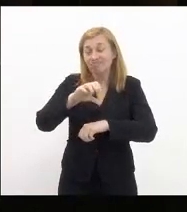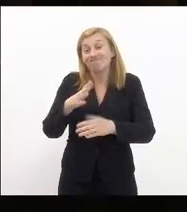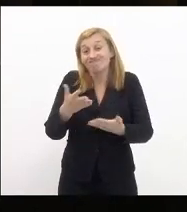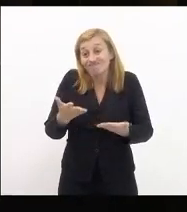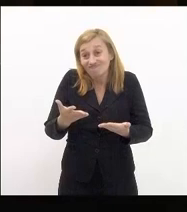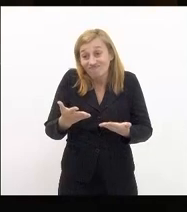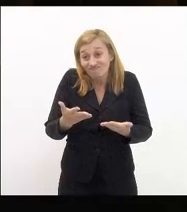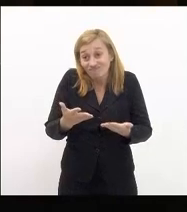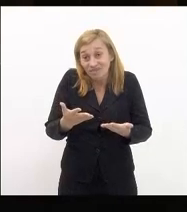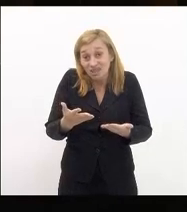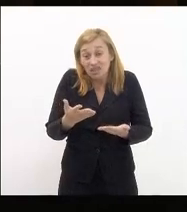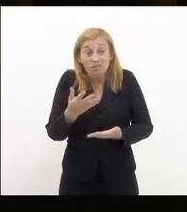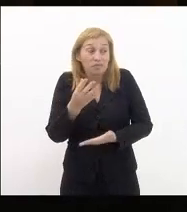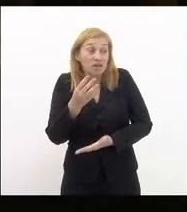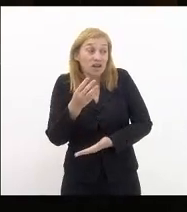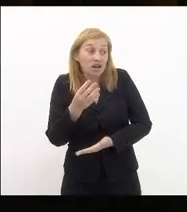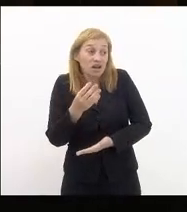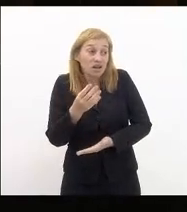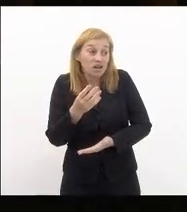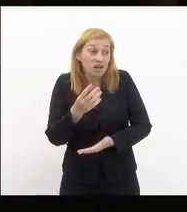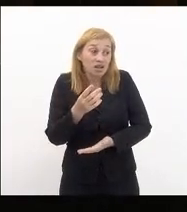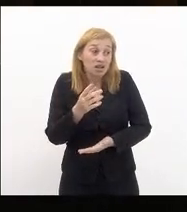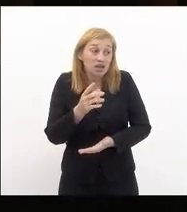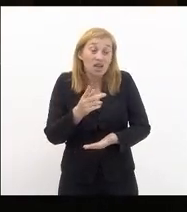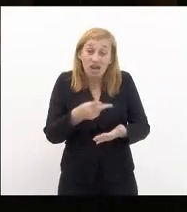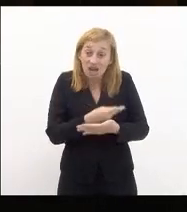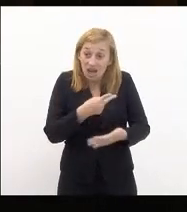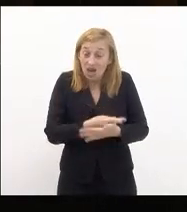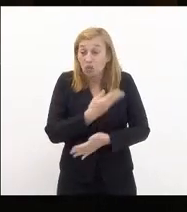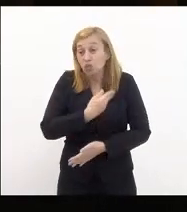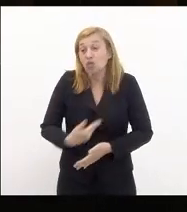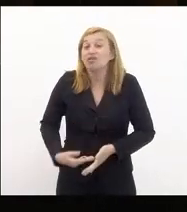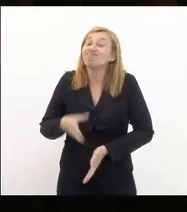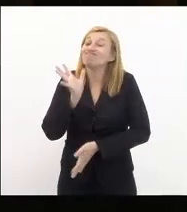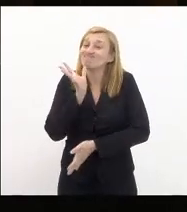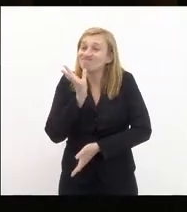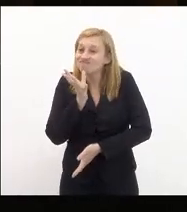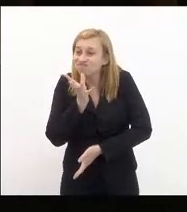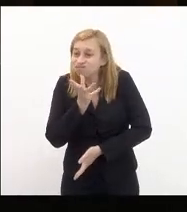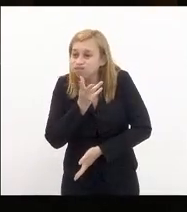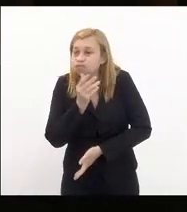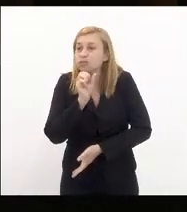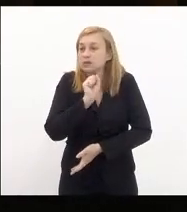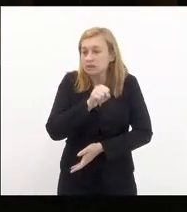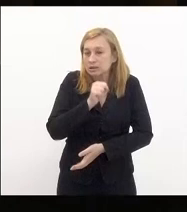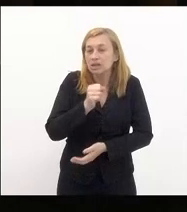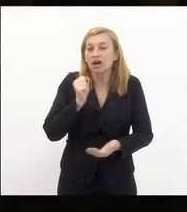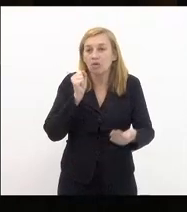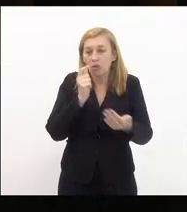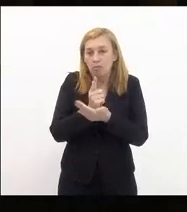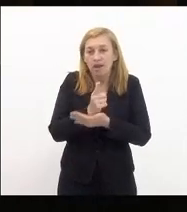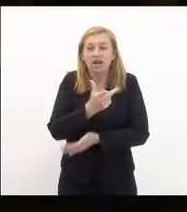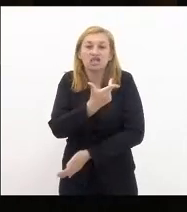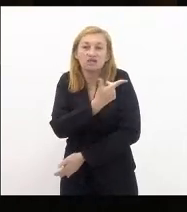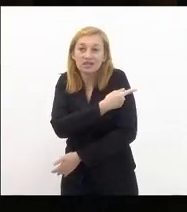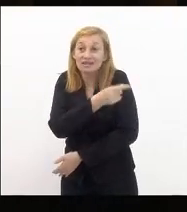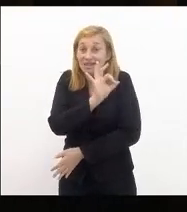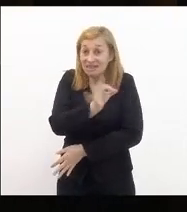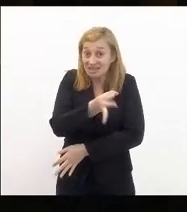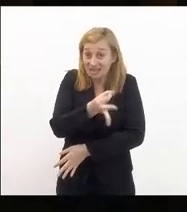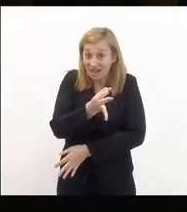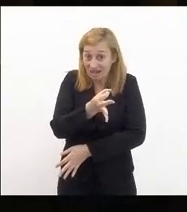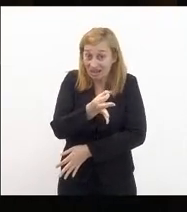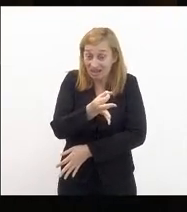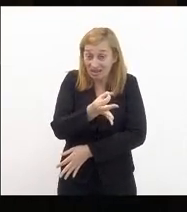omissão e negligência do governo que demorou sim a comprar as vacinas necessárias que ficou a conta